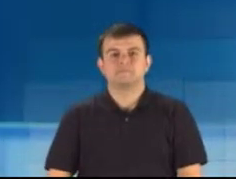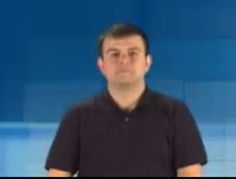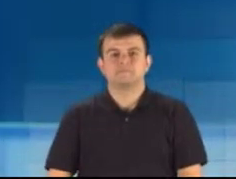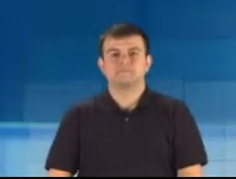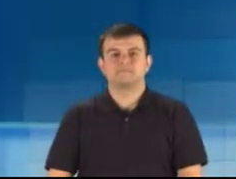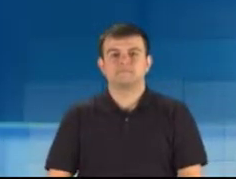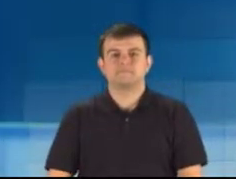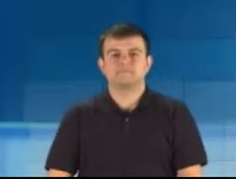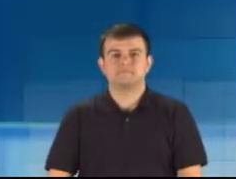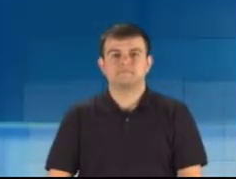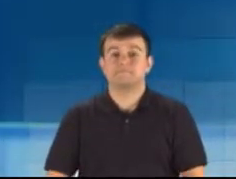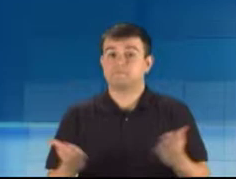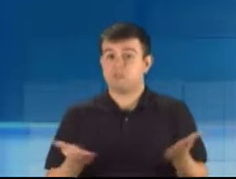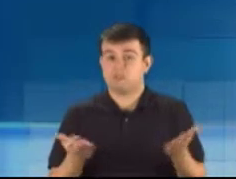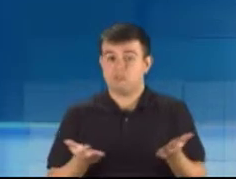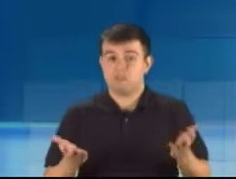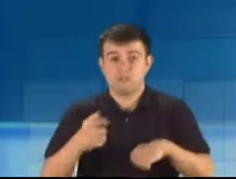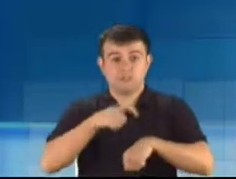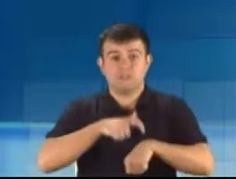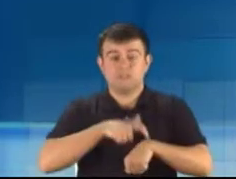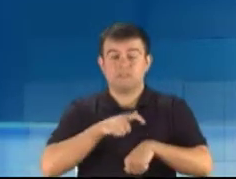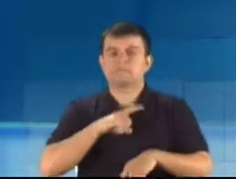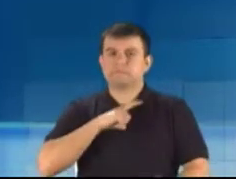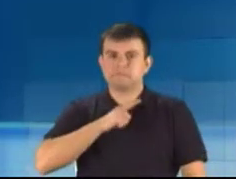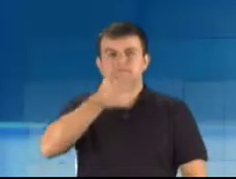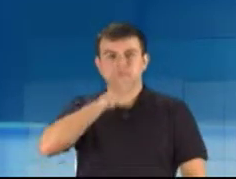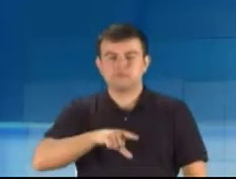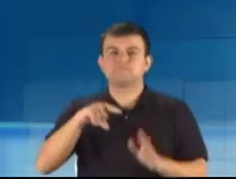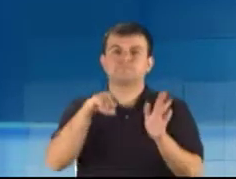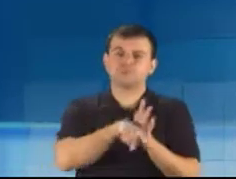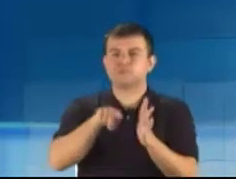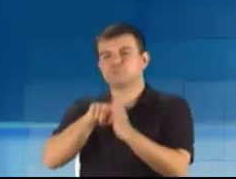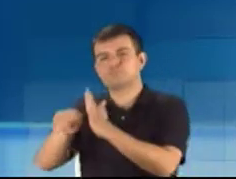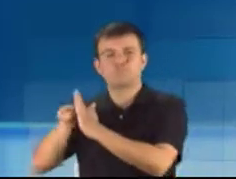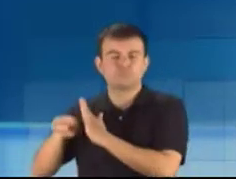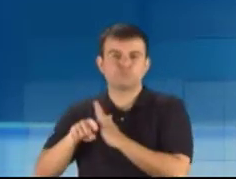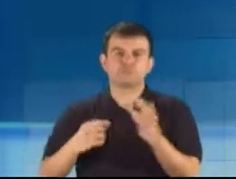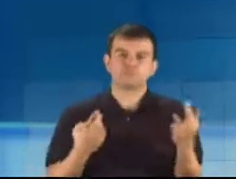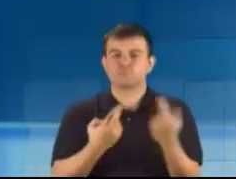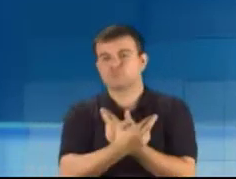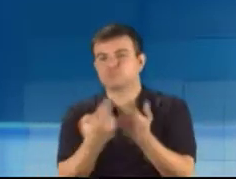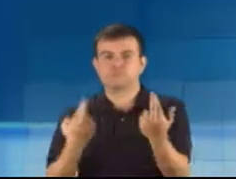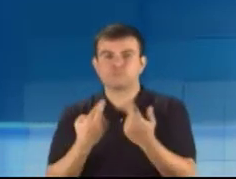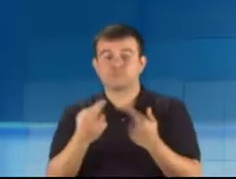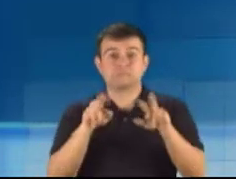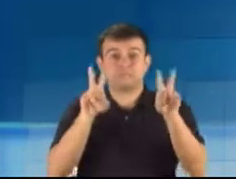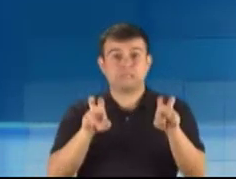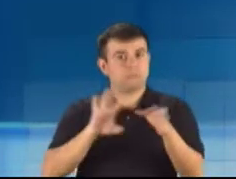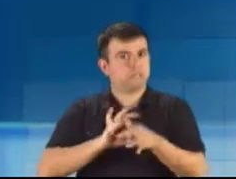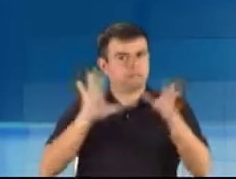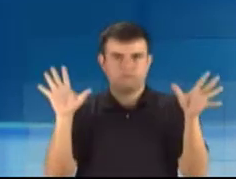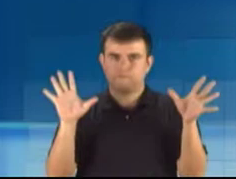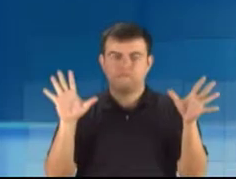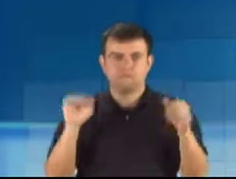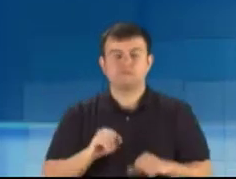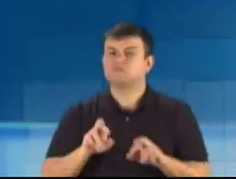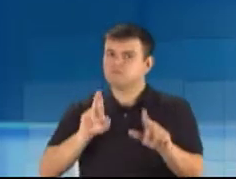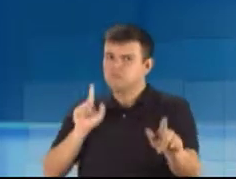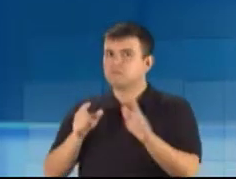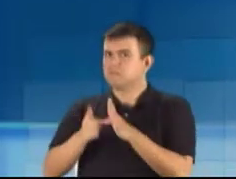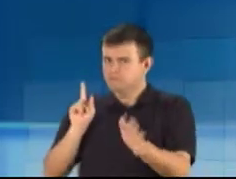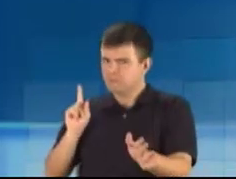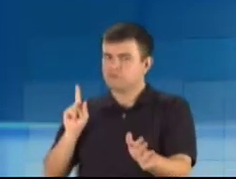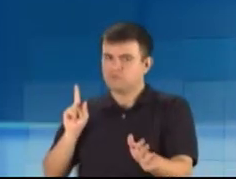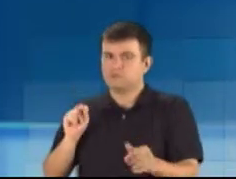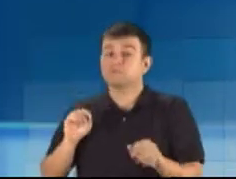Neste bloco será realizada mais uma rodada de perguntas entre os candidatos com tema livre. Diferente da rodada anterior, a